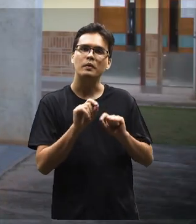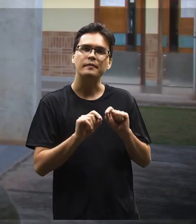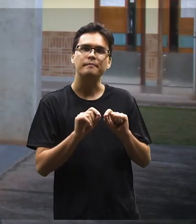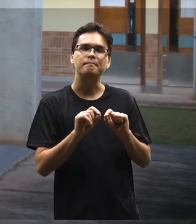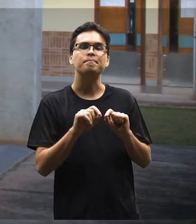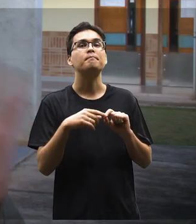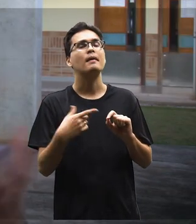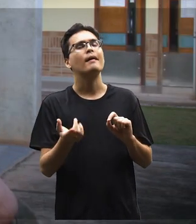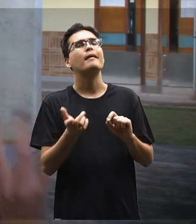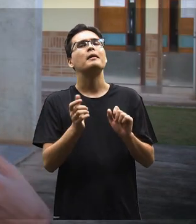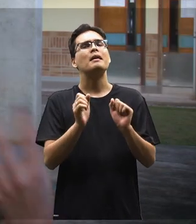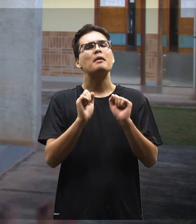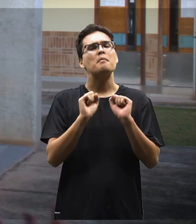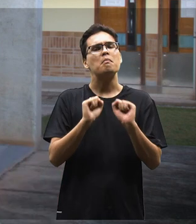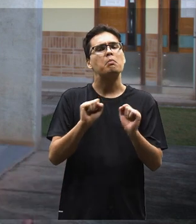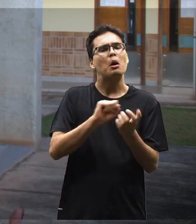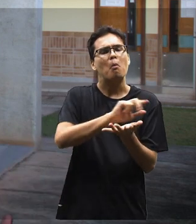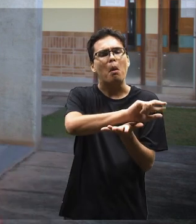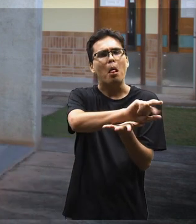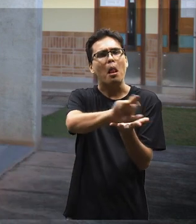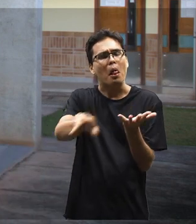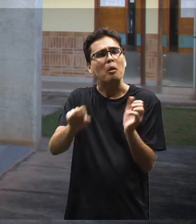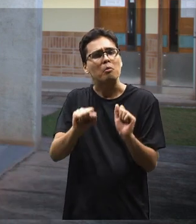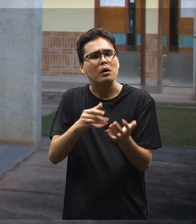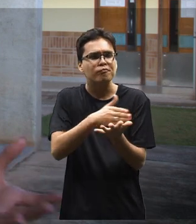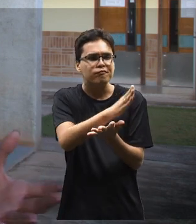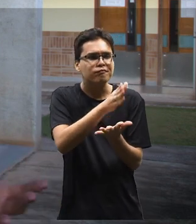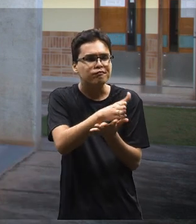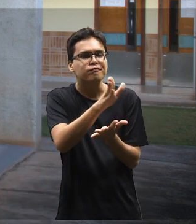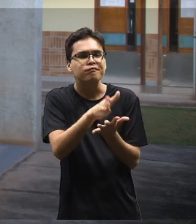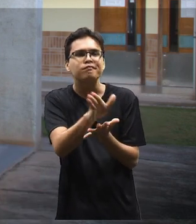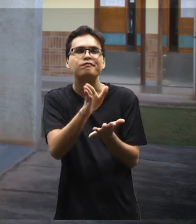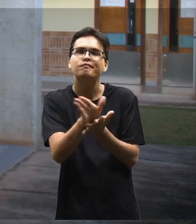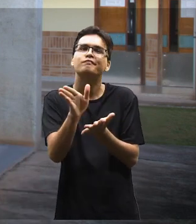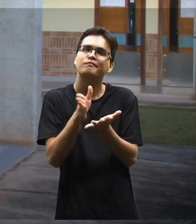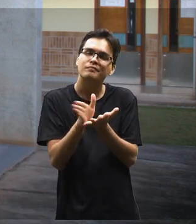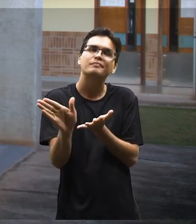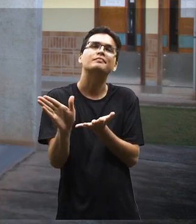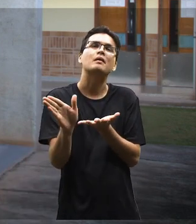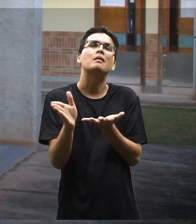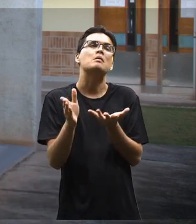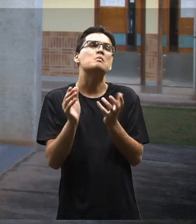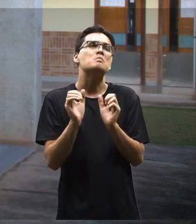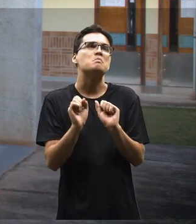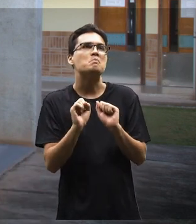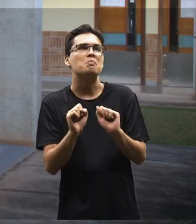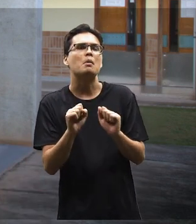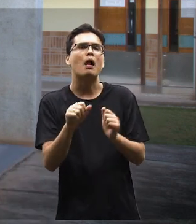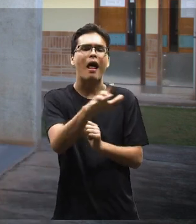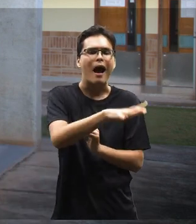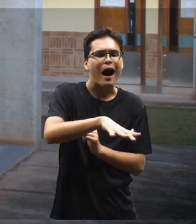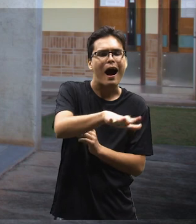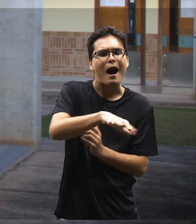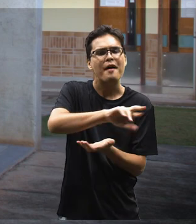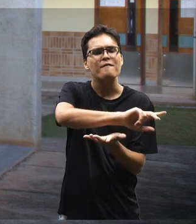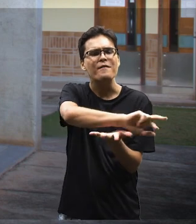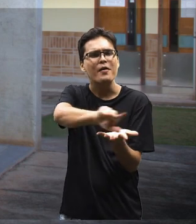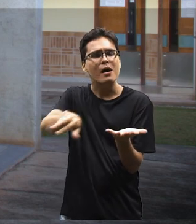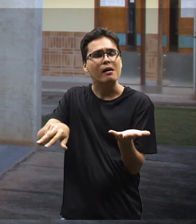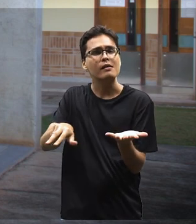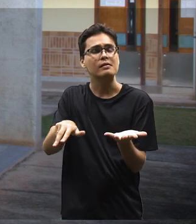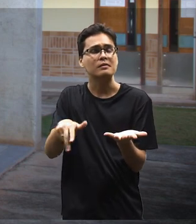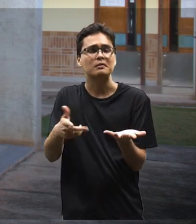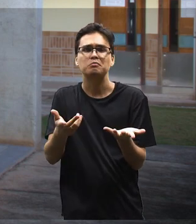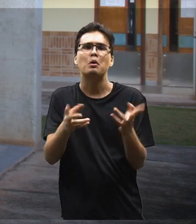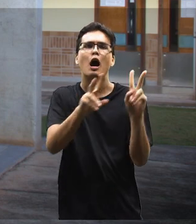a amplitude de repertório. Você pode ir para vários caminhos, a gente oferece vários, para você trabalhar em várias